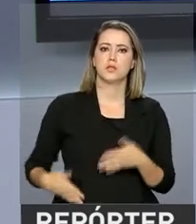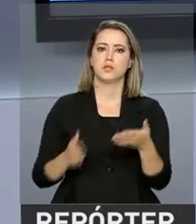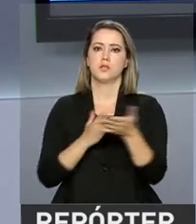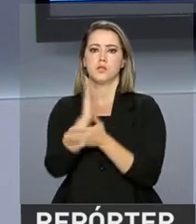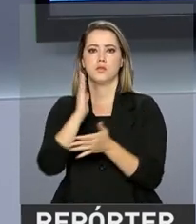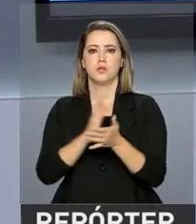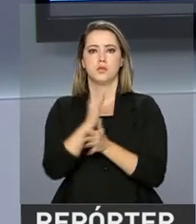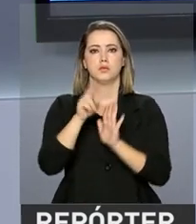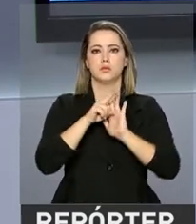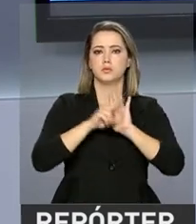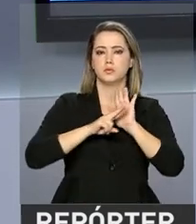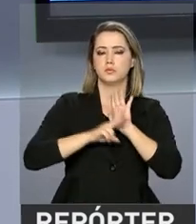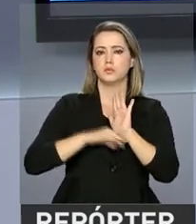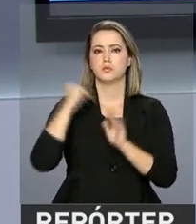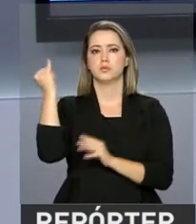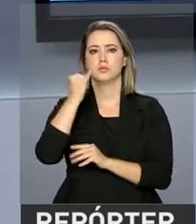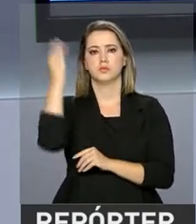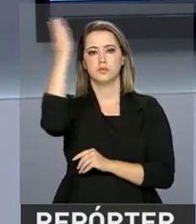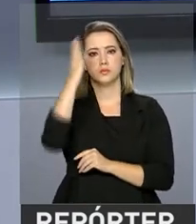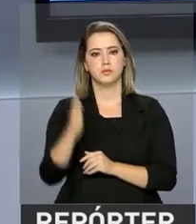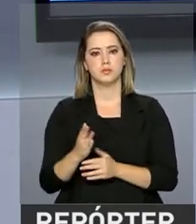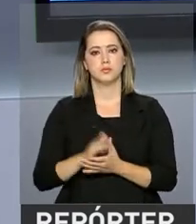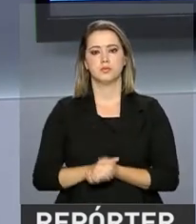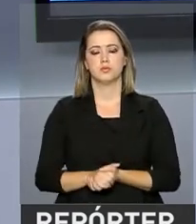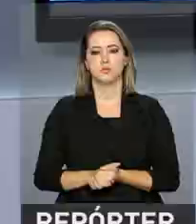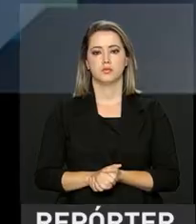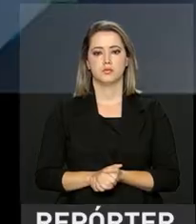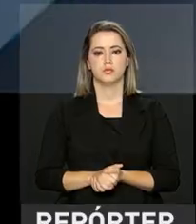aprovação das reformas importantes para o Brasil.